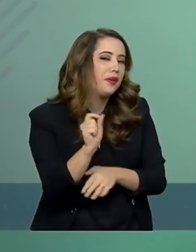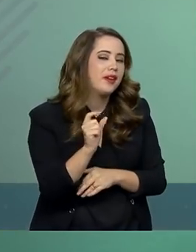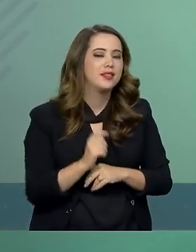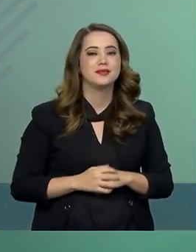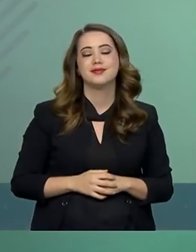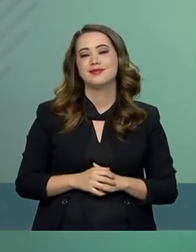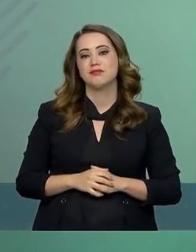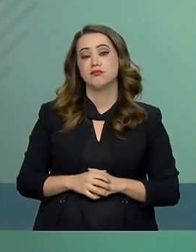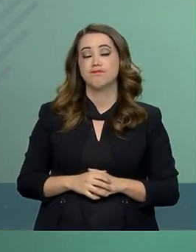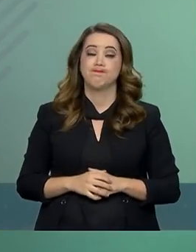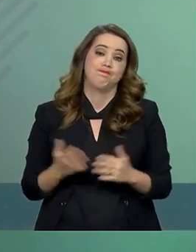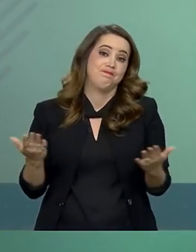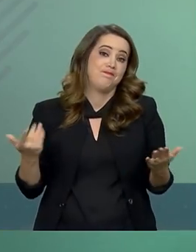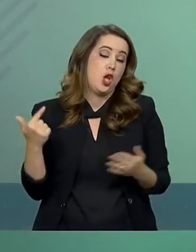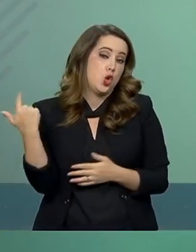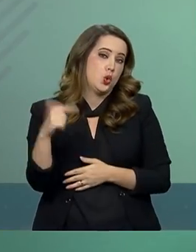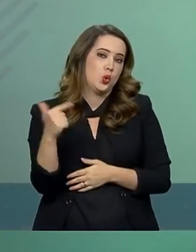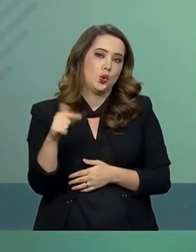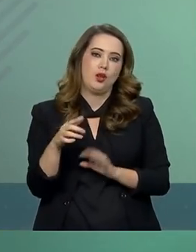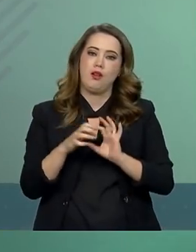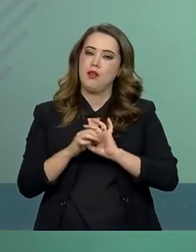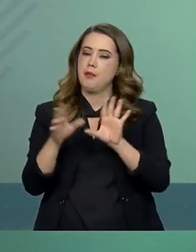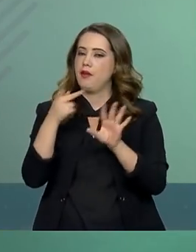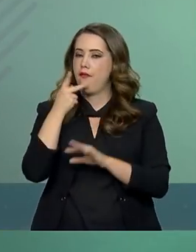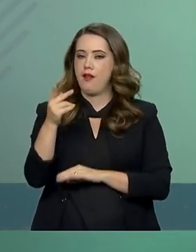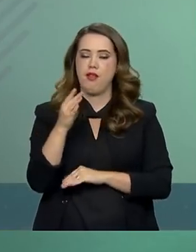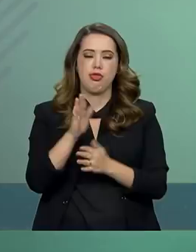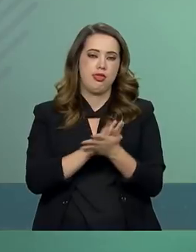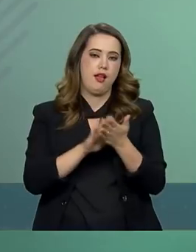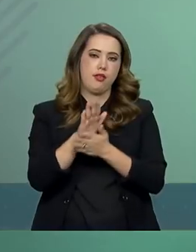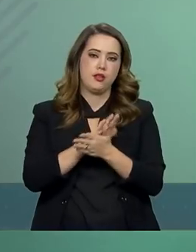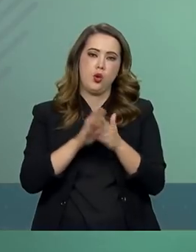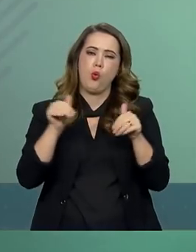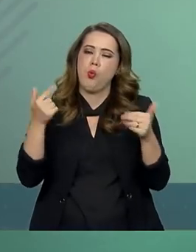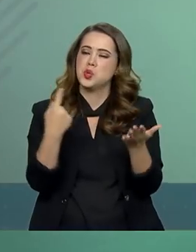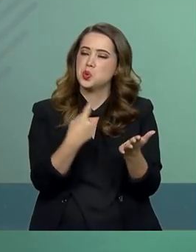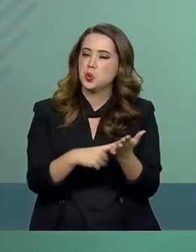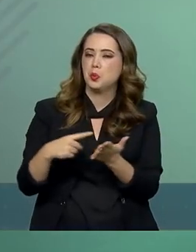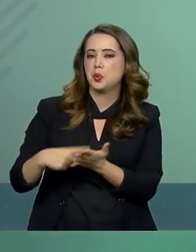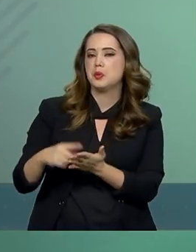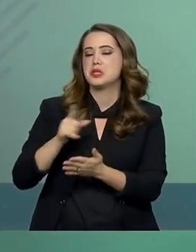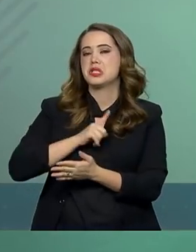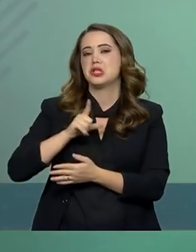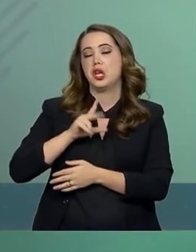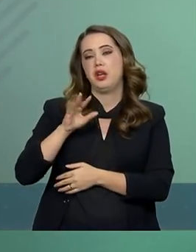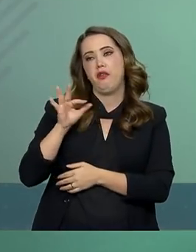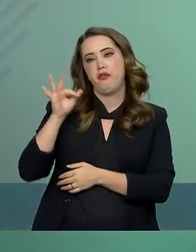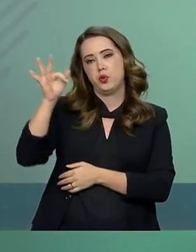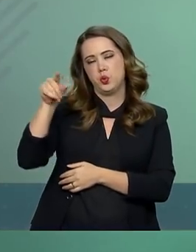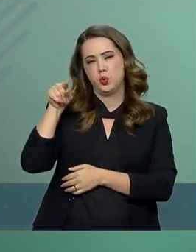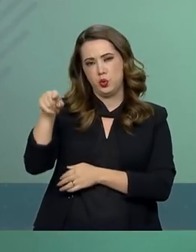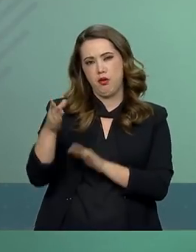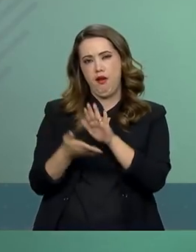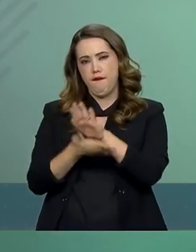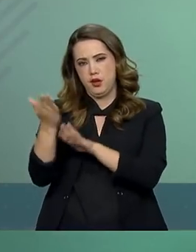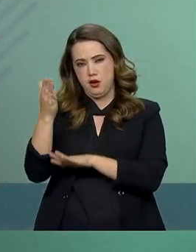Sim, eu ainda não tenho autorização para adiantar quais são os acordos que estão por serem firmados